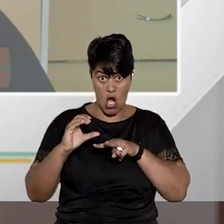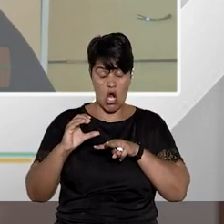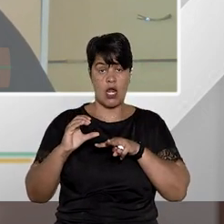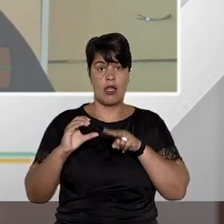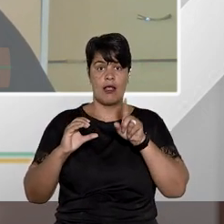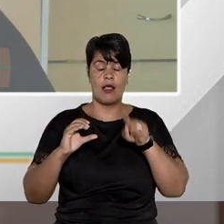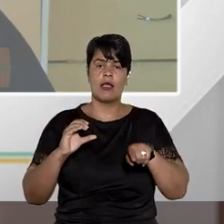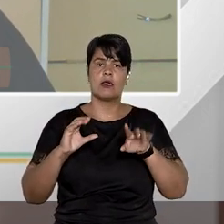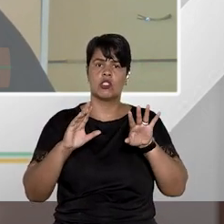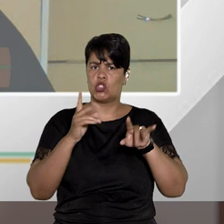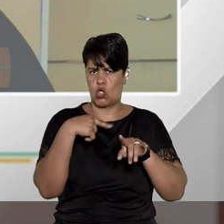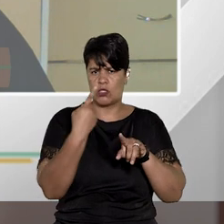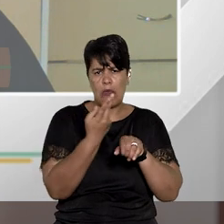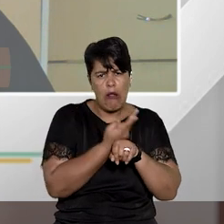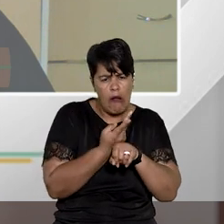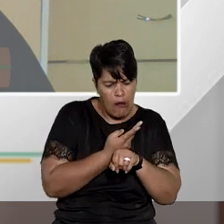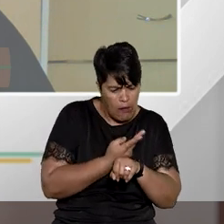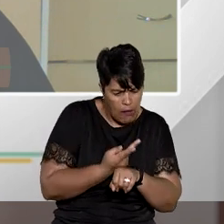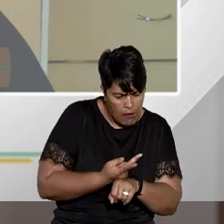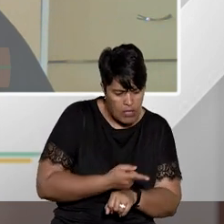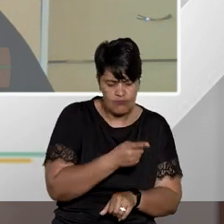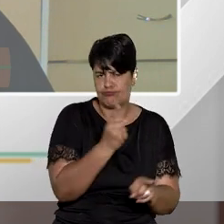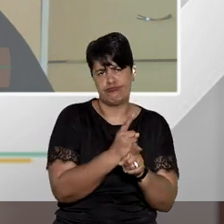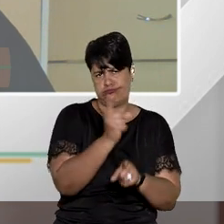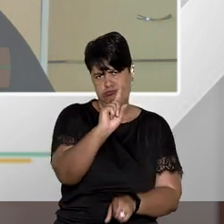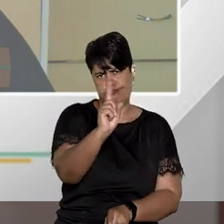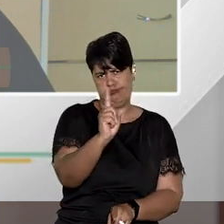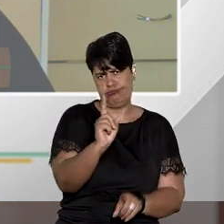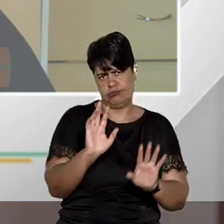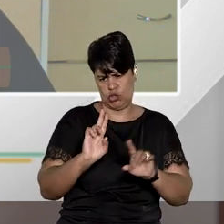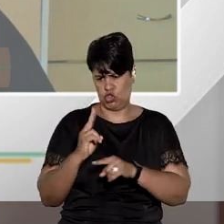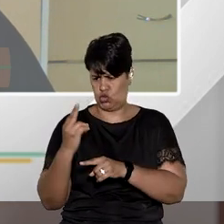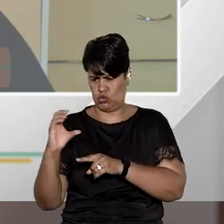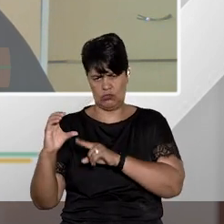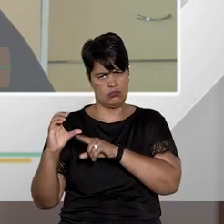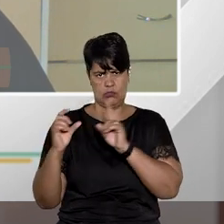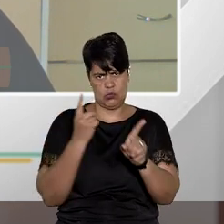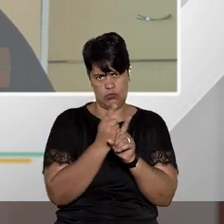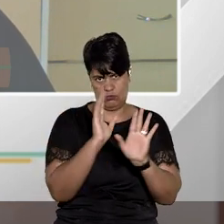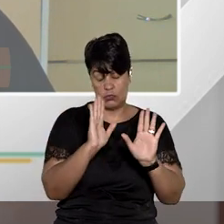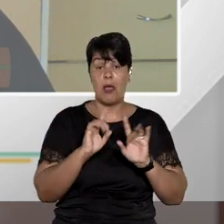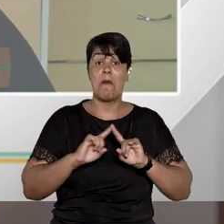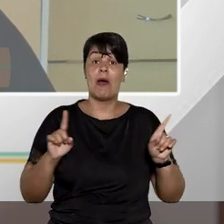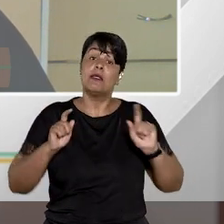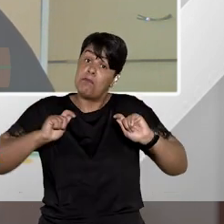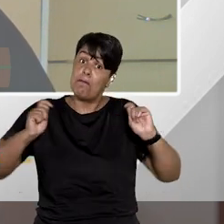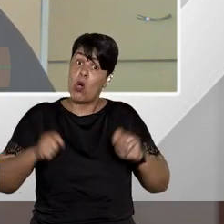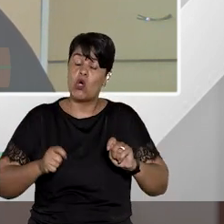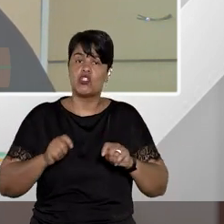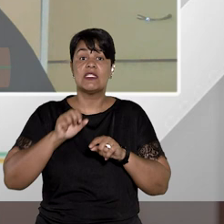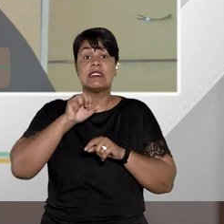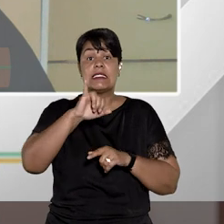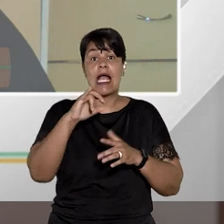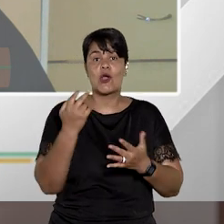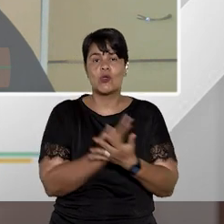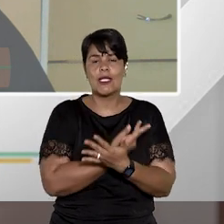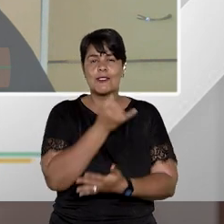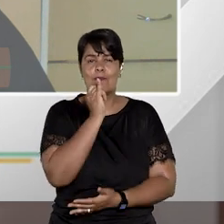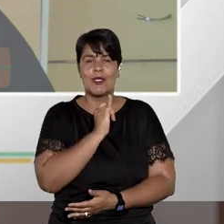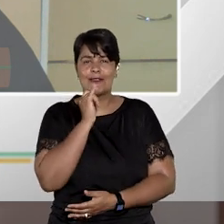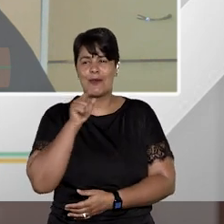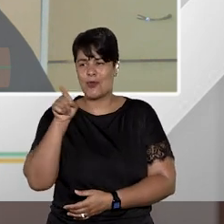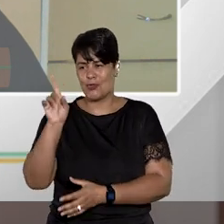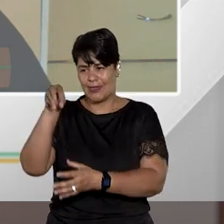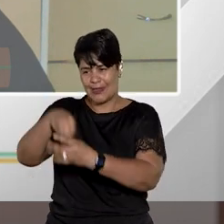olhar, não vai encontrar esse nome de habeas corpus ali, mas ele é possível quando? Quando aquele inquérito